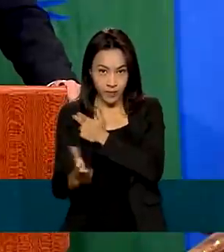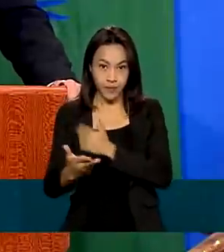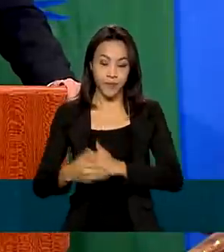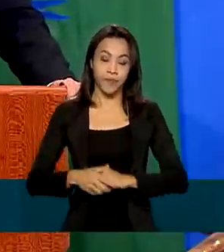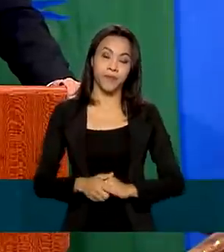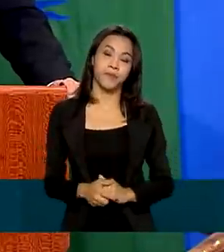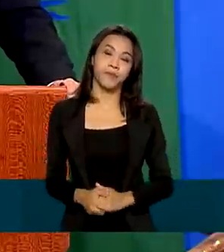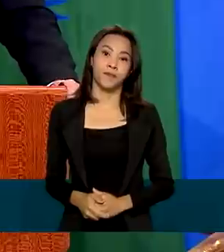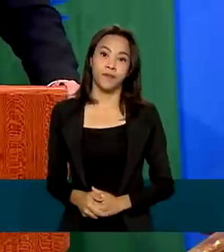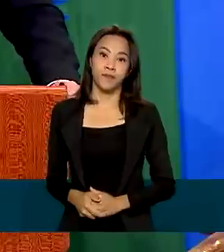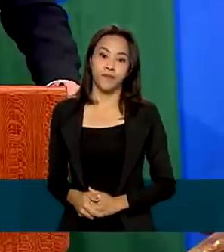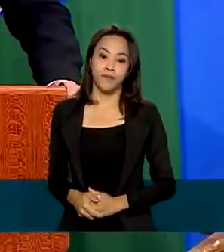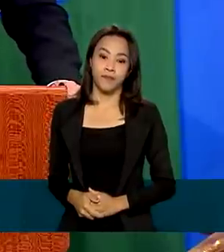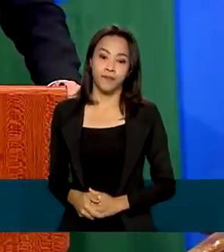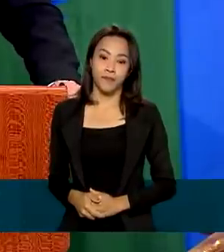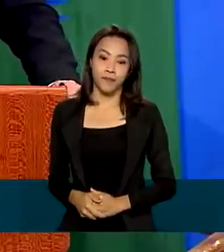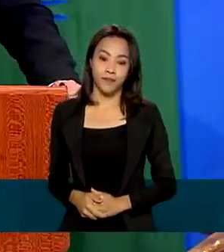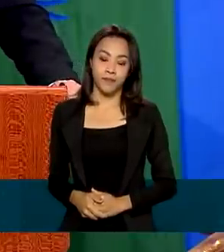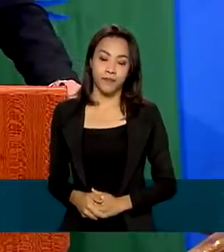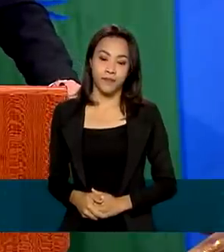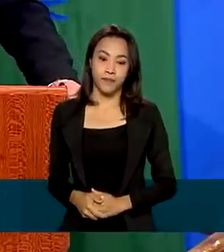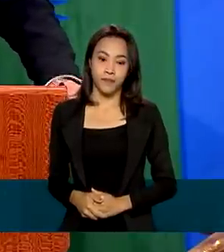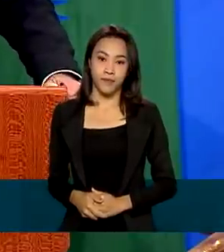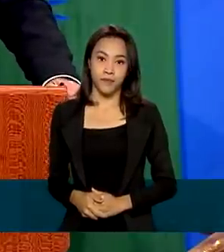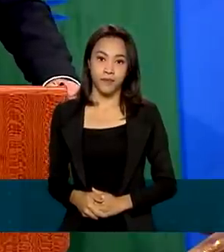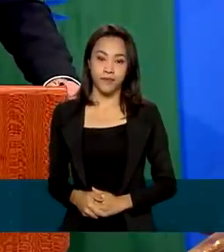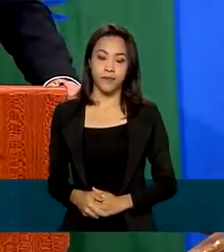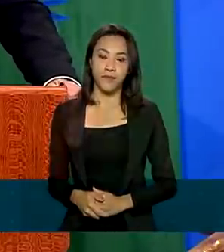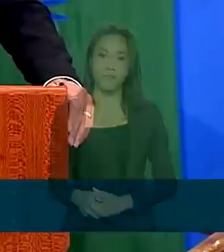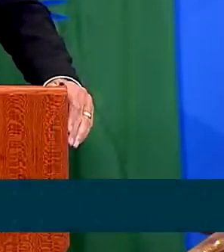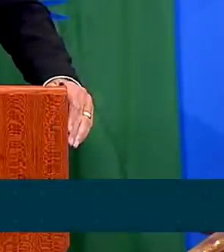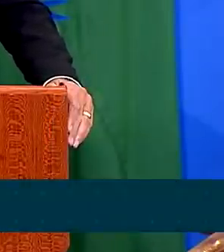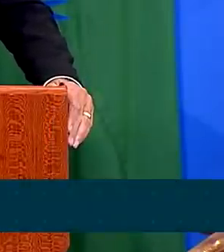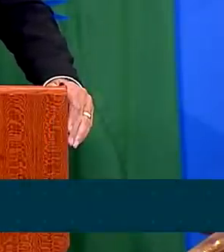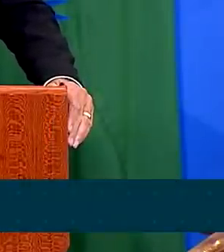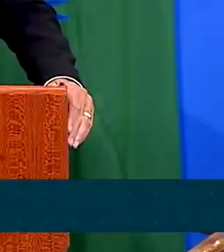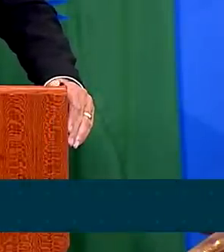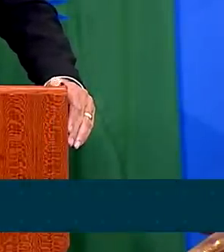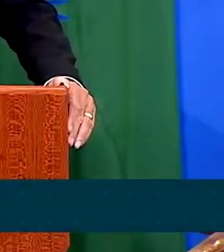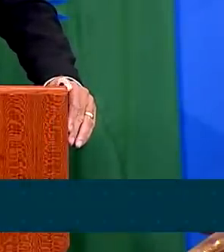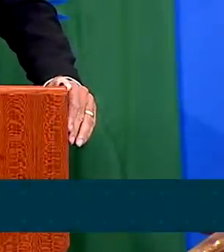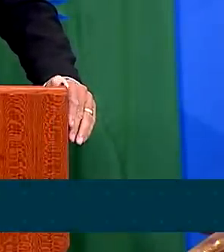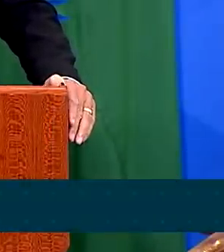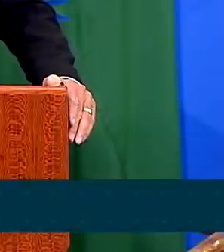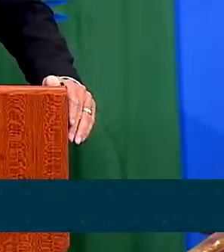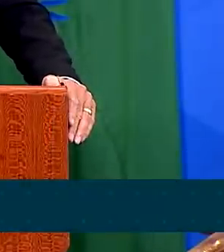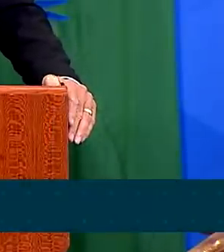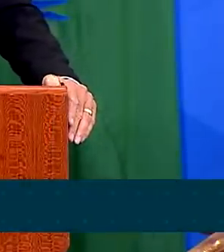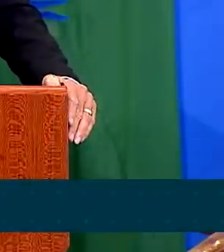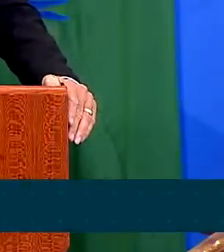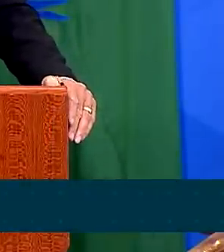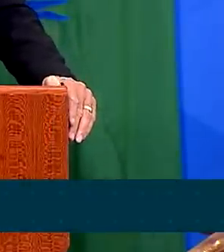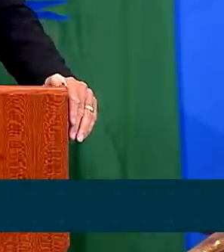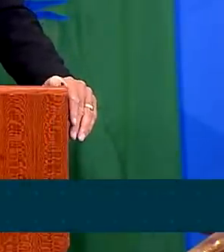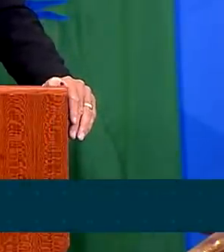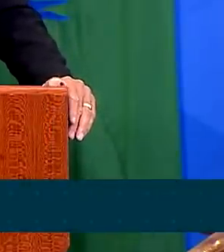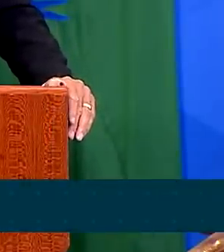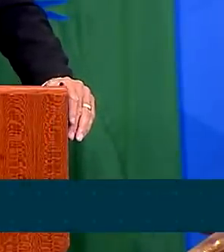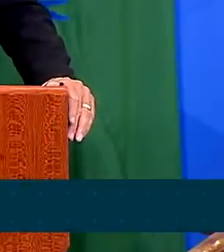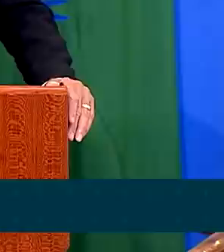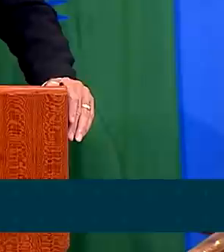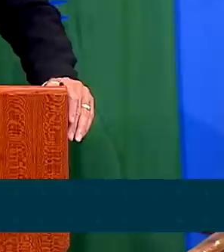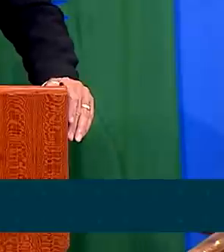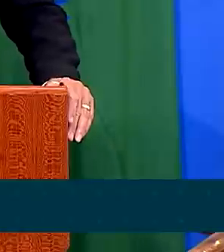senhores são a âncora do nosso país, sempre presentes em quaisquer situação.